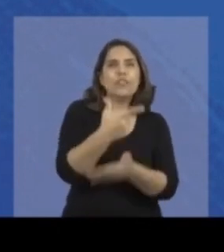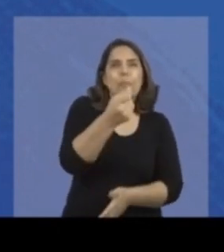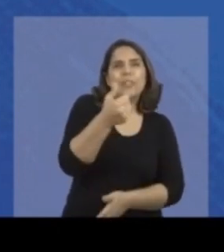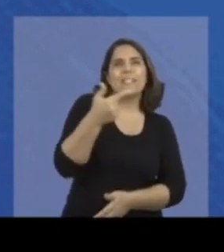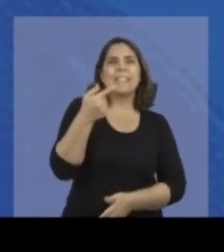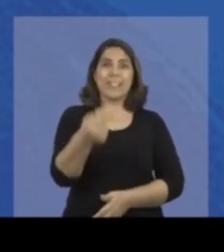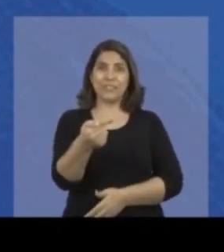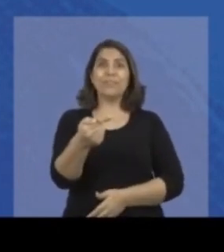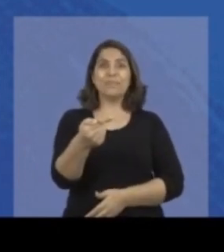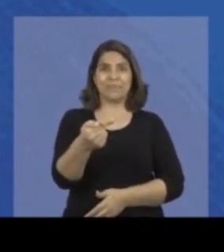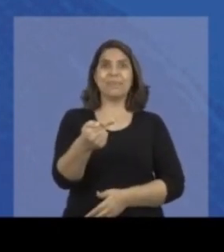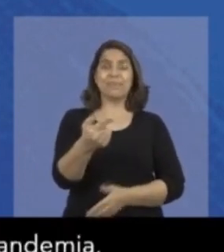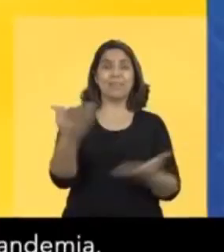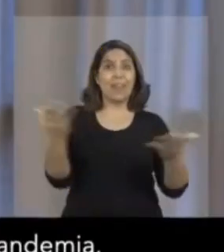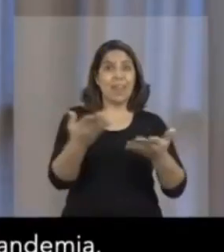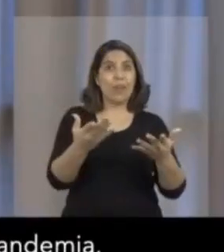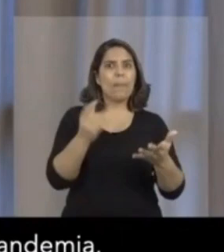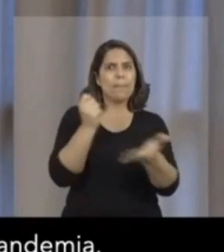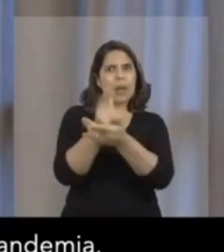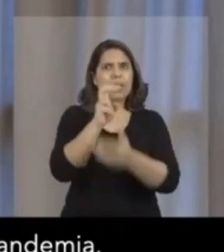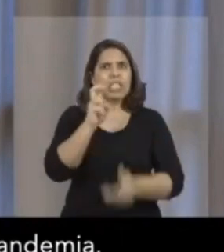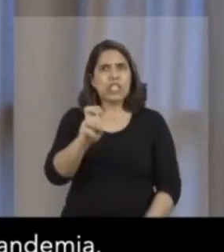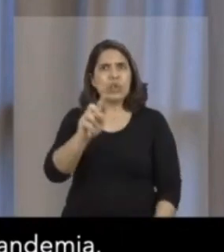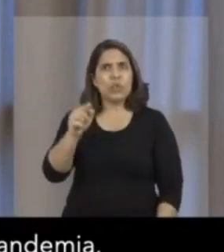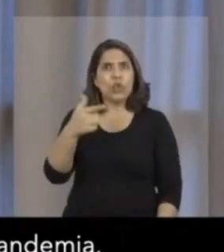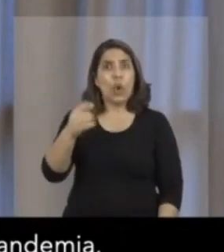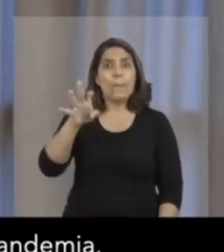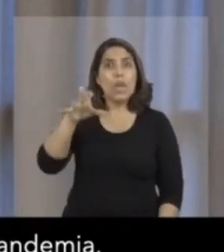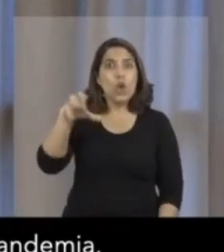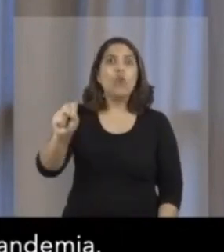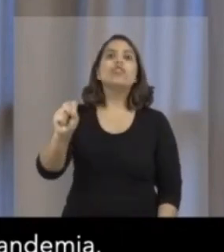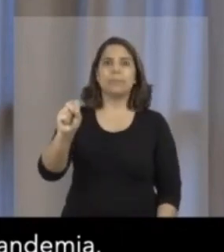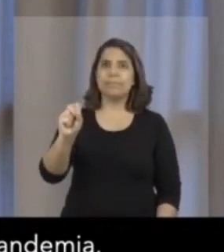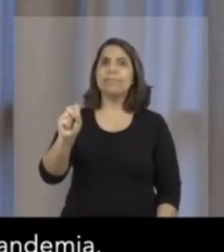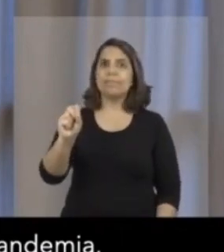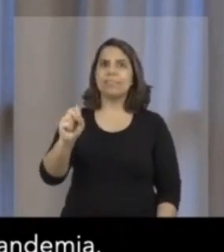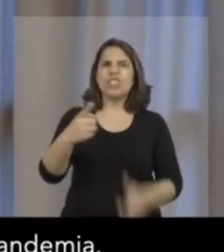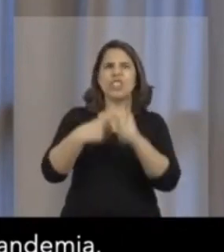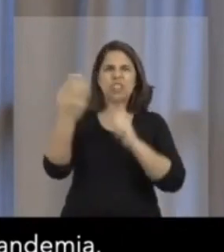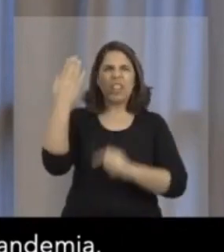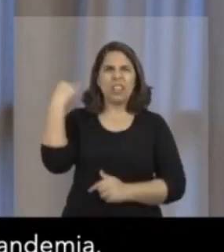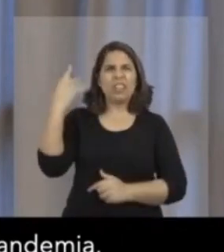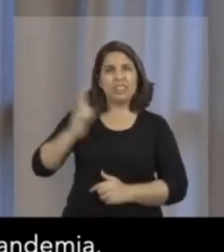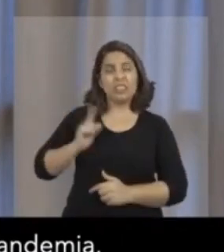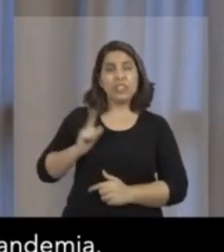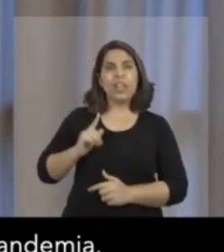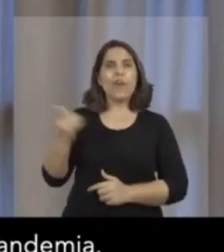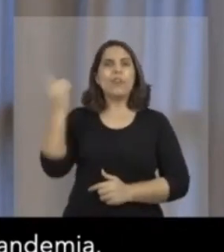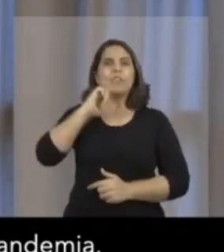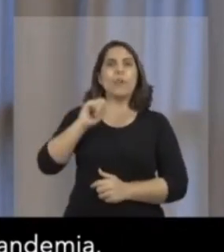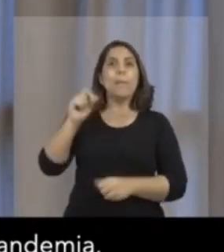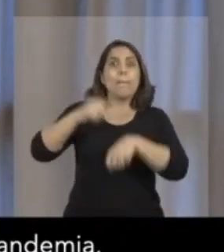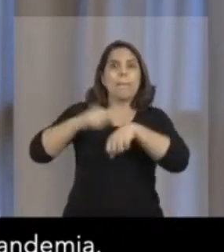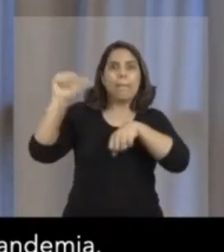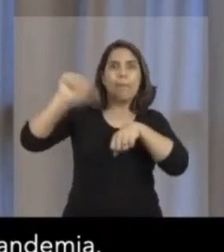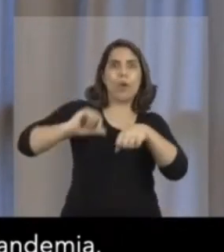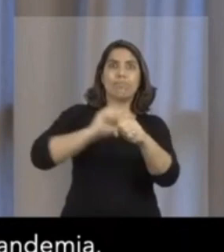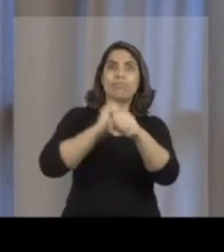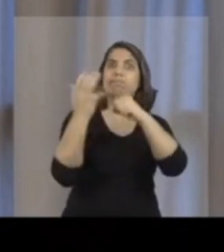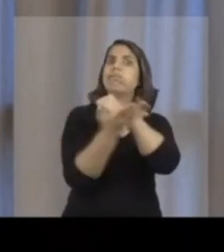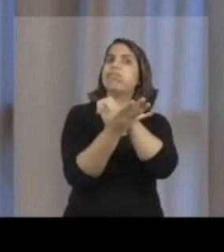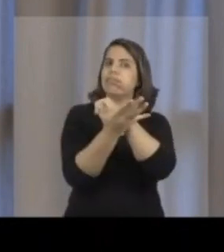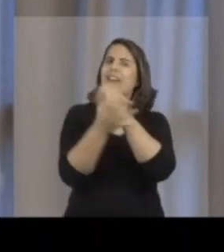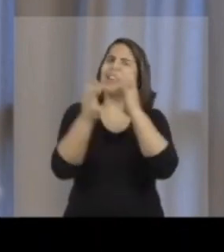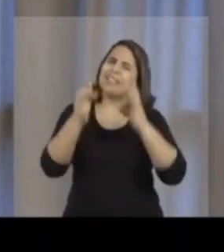que pagava em 2017 Agora que nós já pagamos 5,2 bilhões daquelas dívidas E superamos a pior parte da